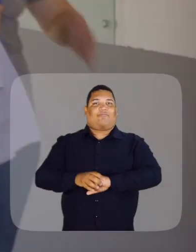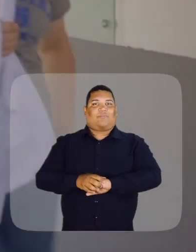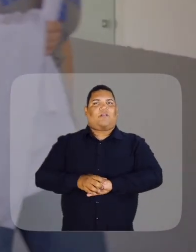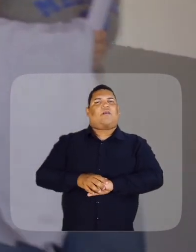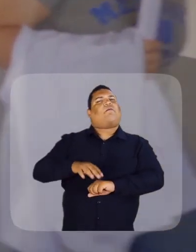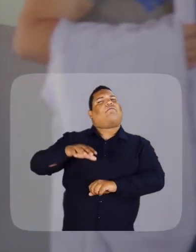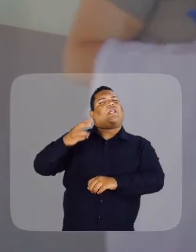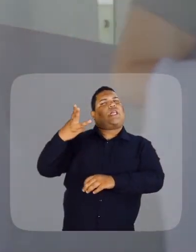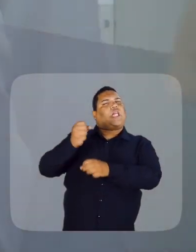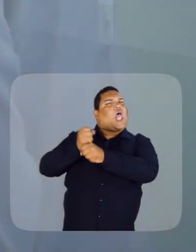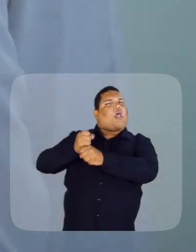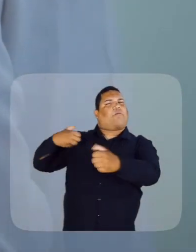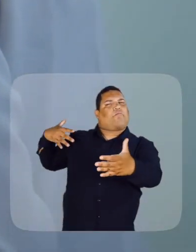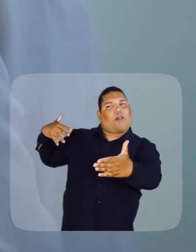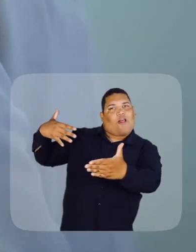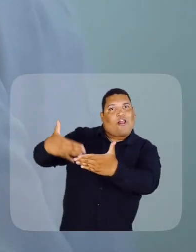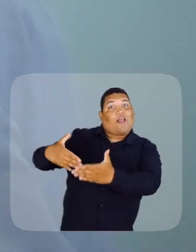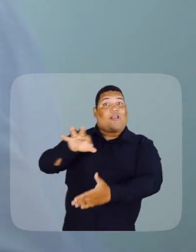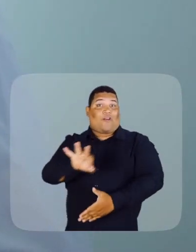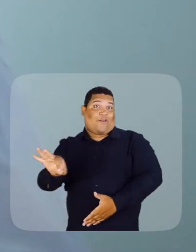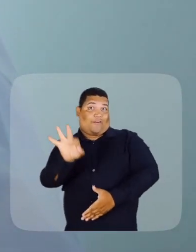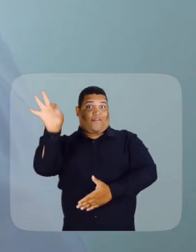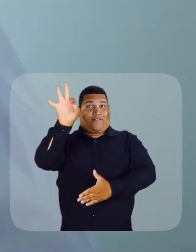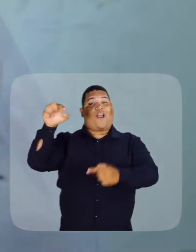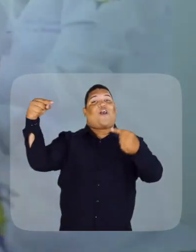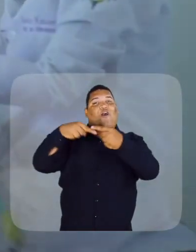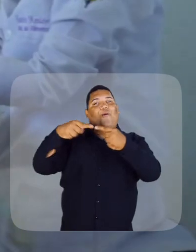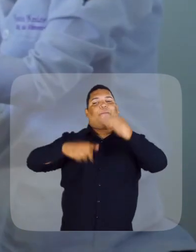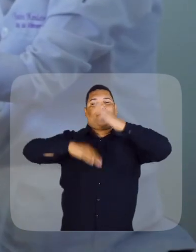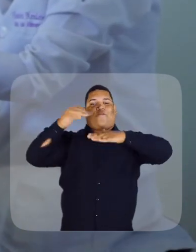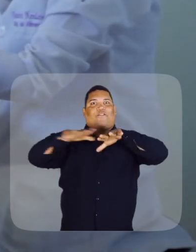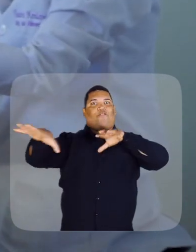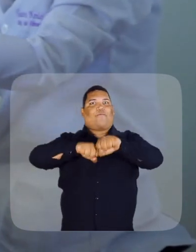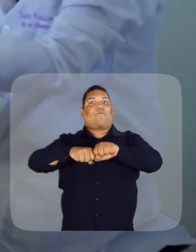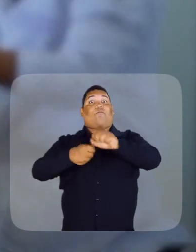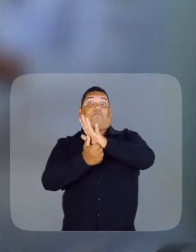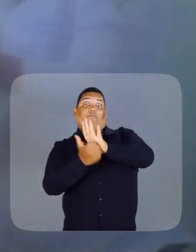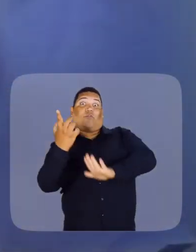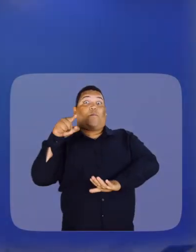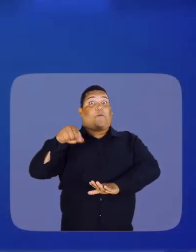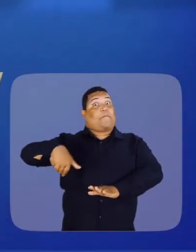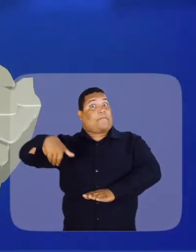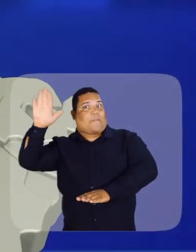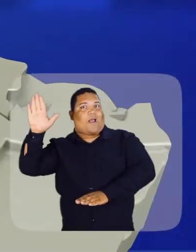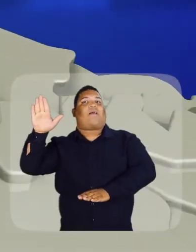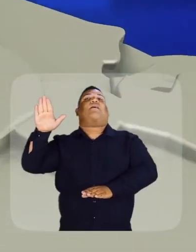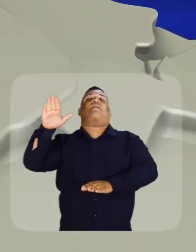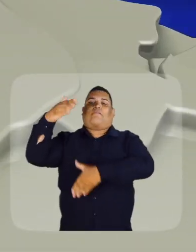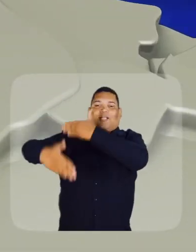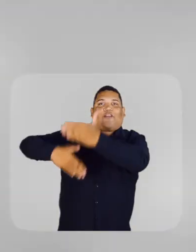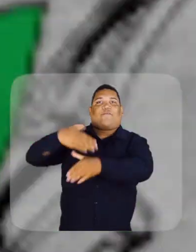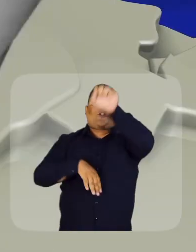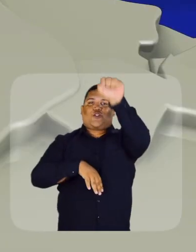Em mais de três décadas, a UFMA formou milhares de profissionais e vem contribuindo para o desenvolvimento do